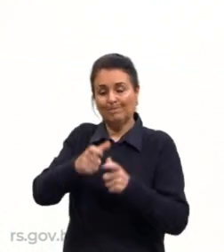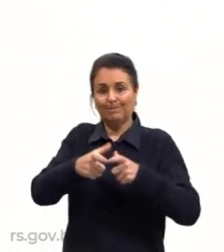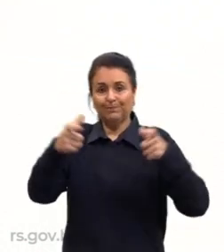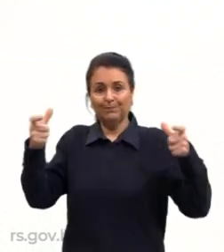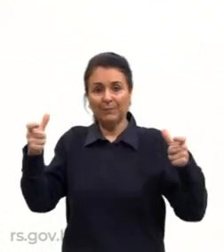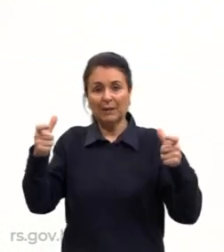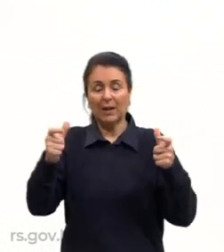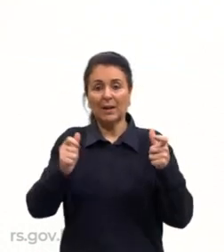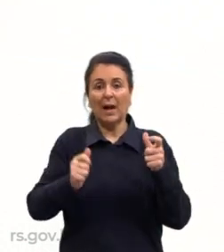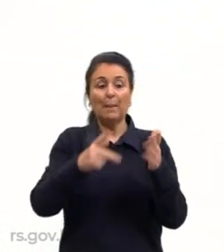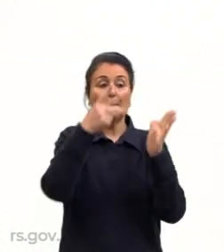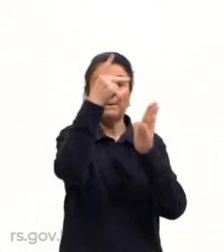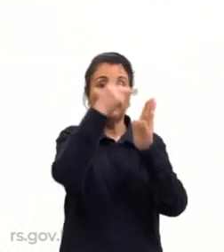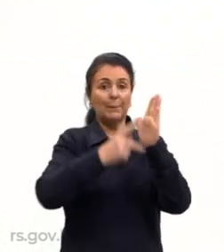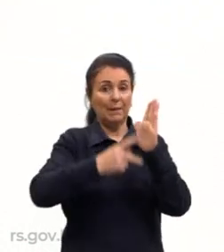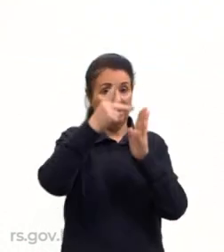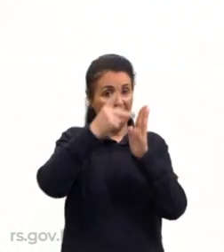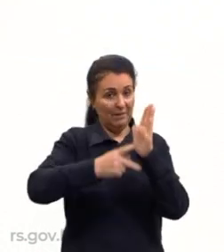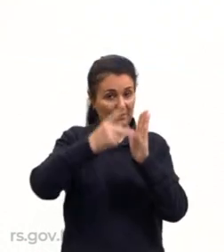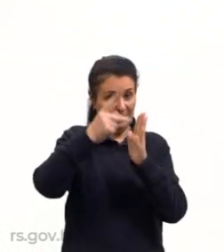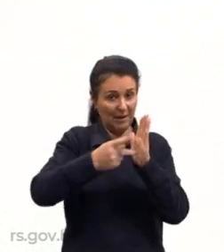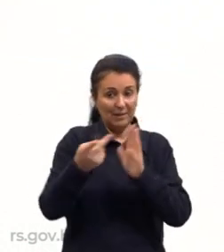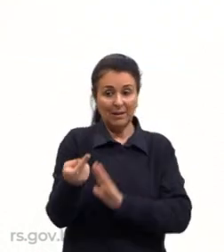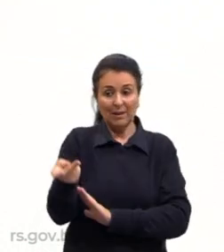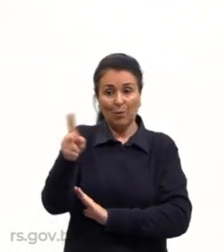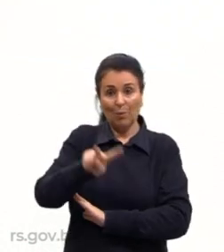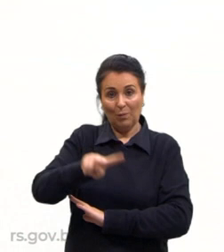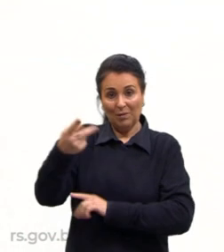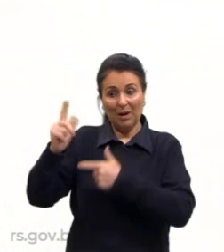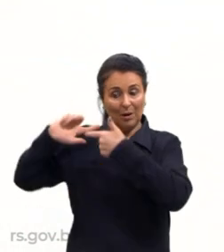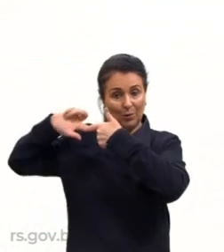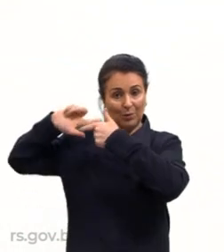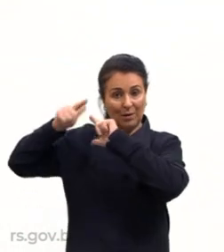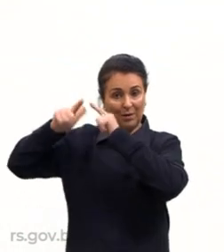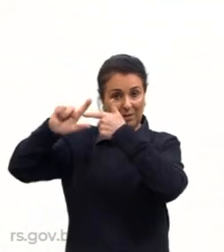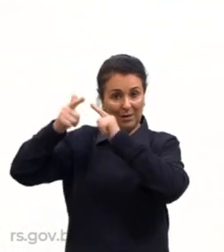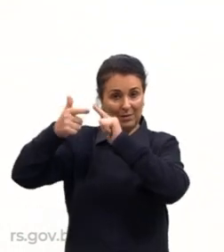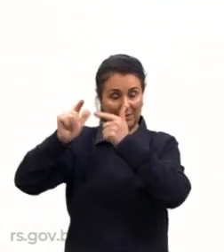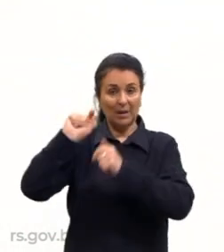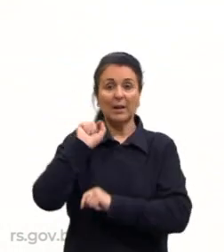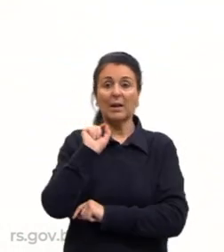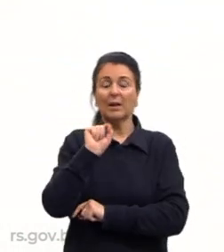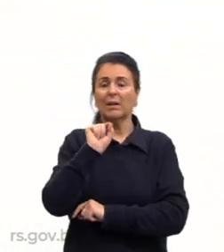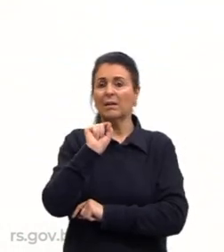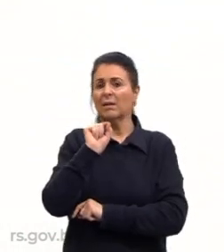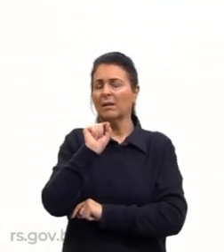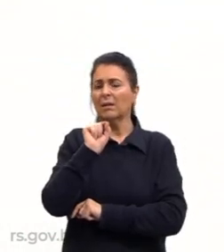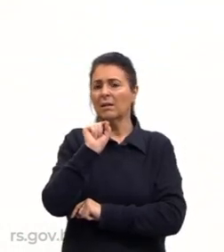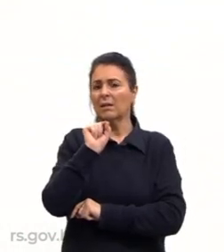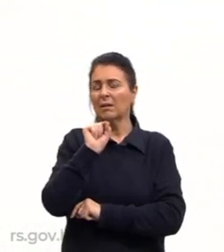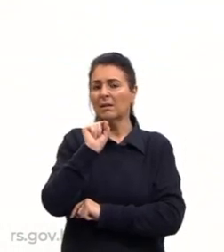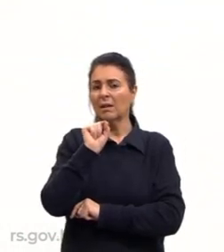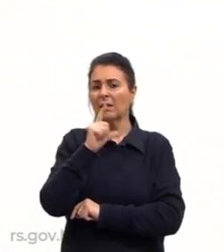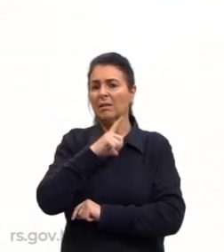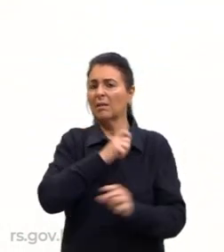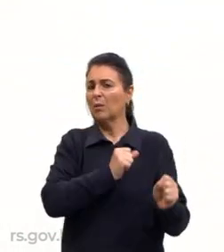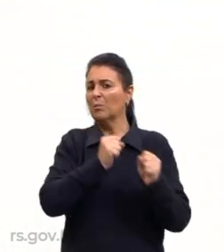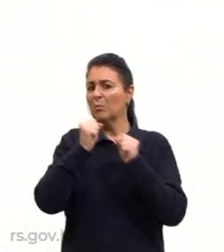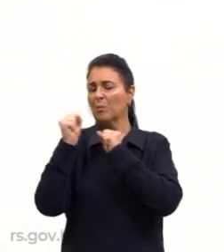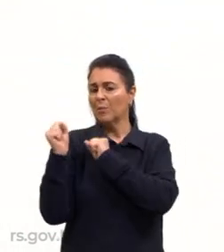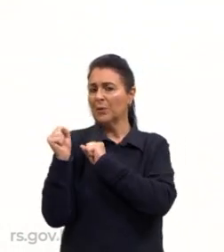planificada, que é o contrário dessa clássica, quem fica com a questão de poder